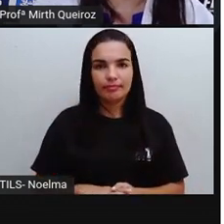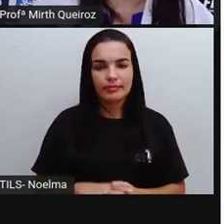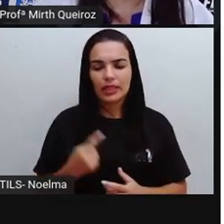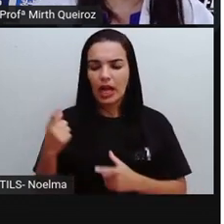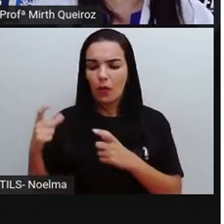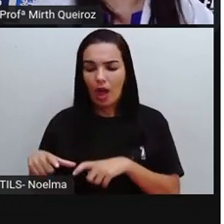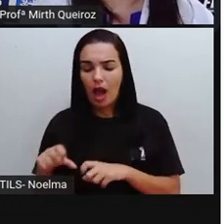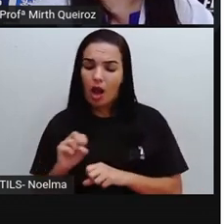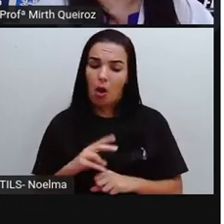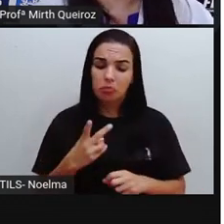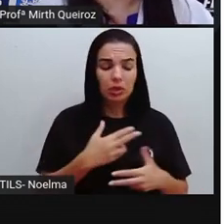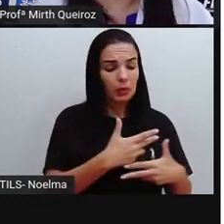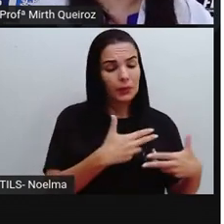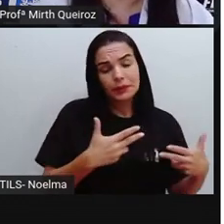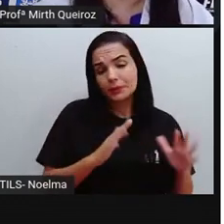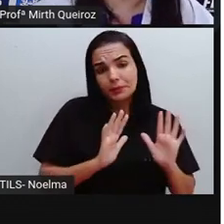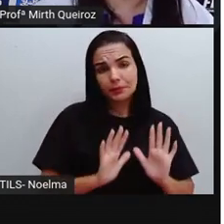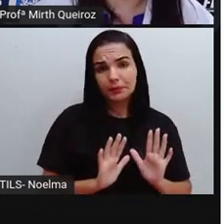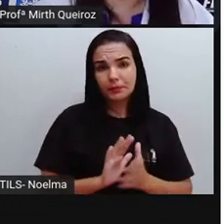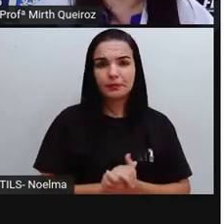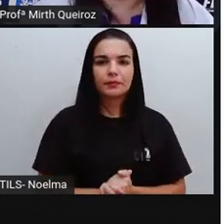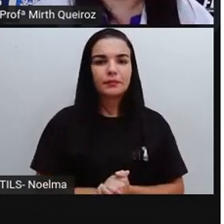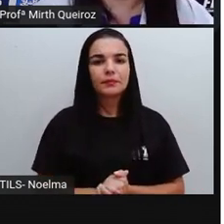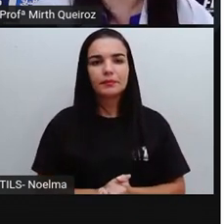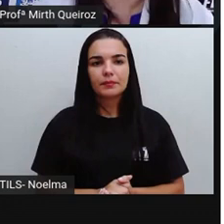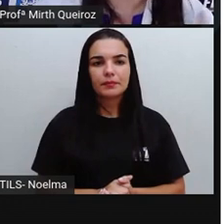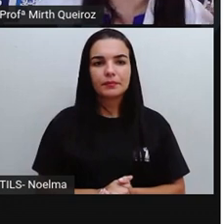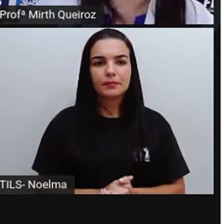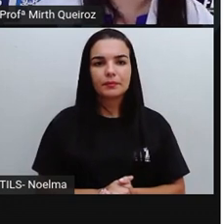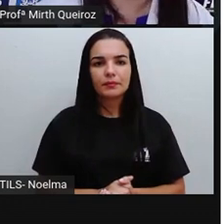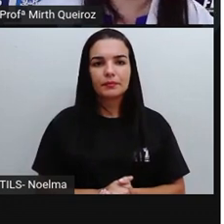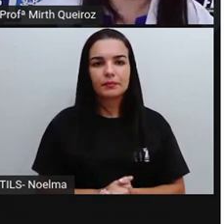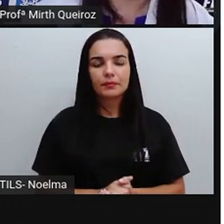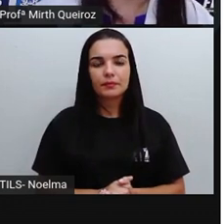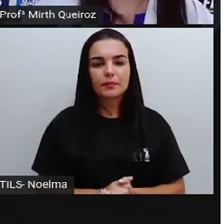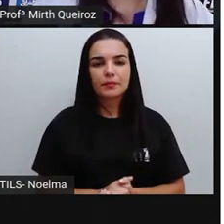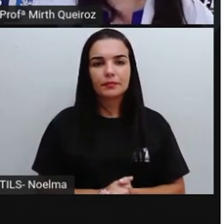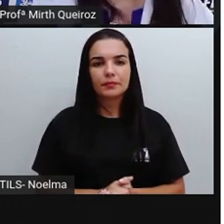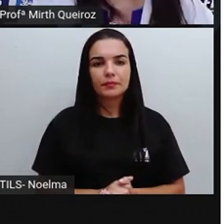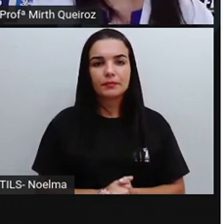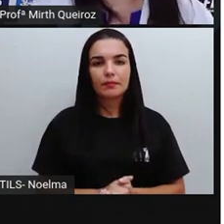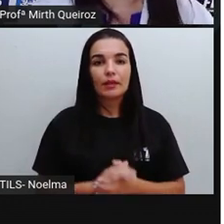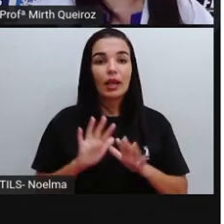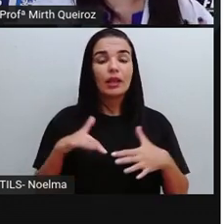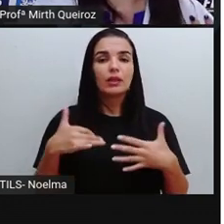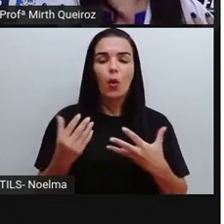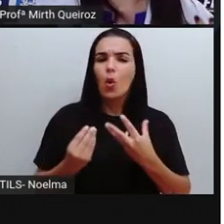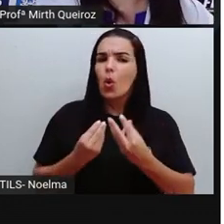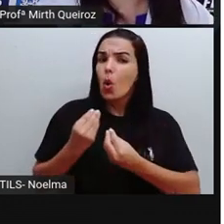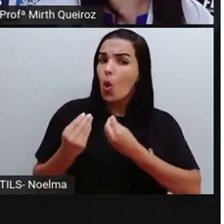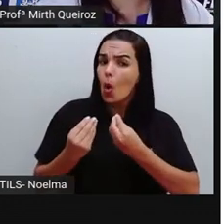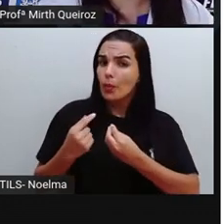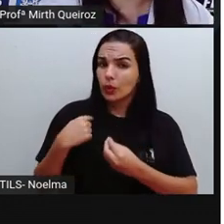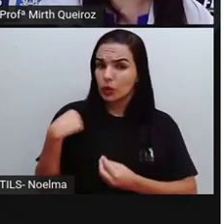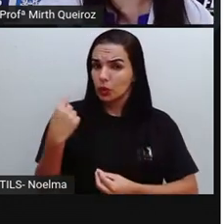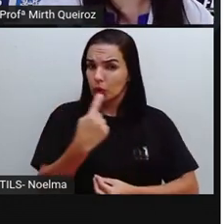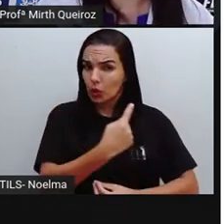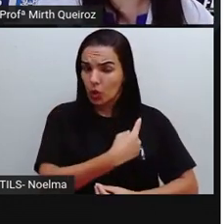lugar ou sobre algo, né? Sobre um objeto, sobre uma pessoa. A maneira como nos